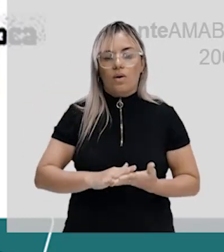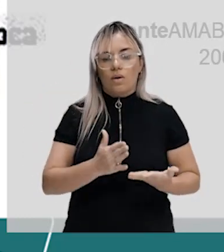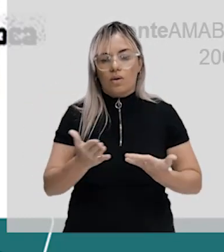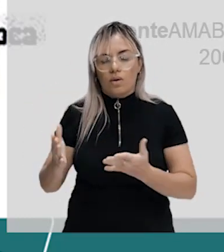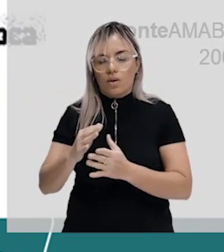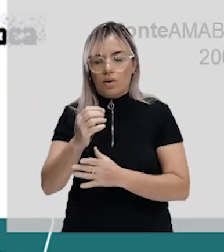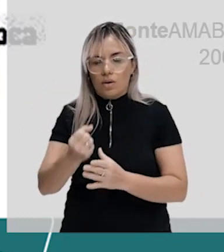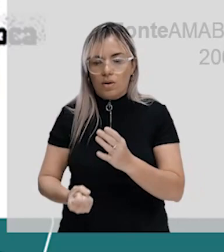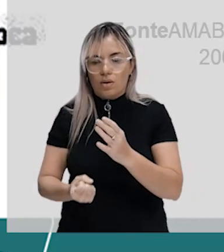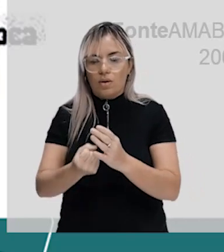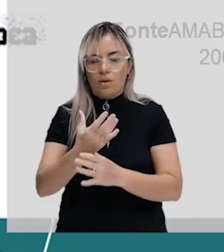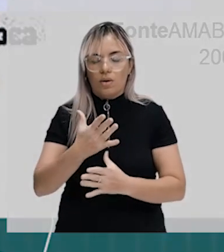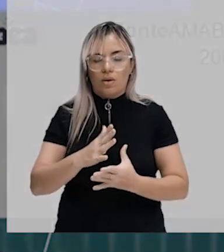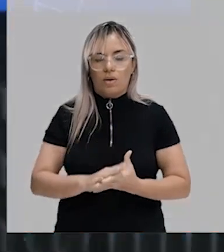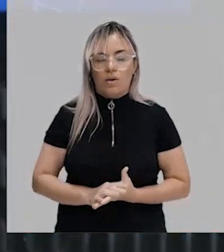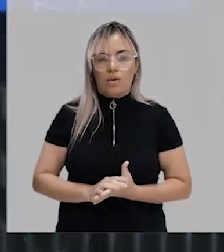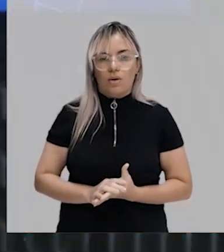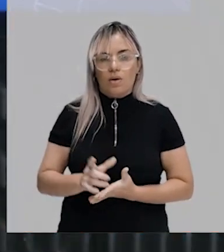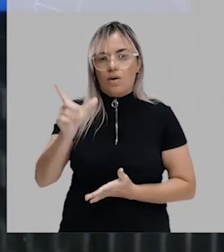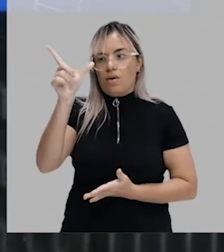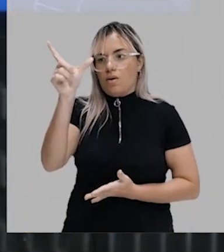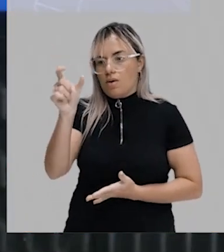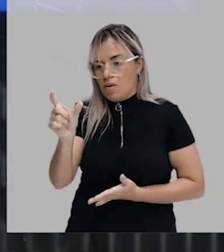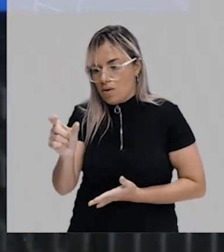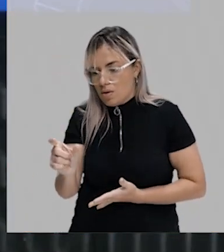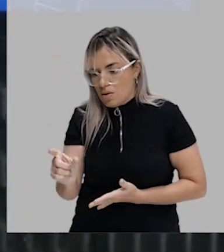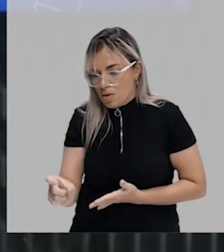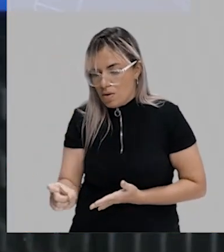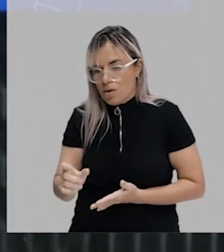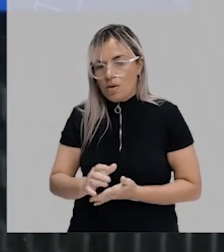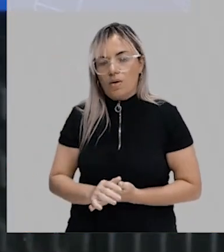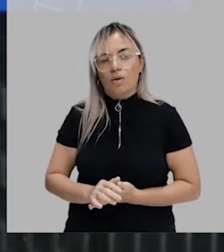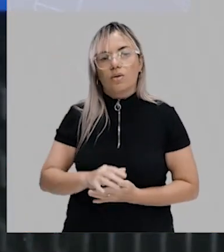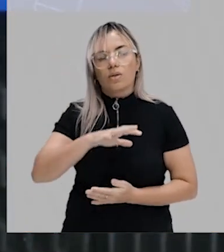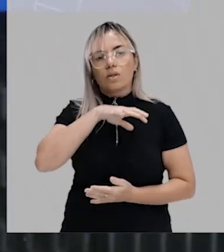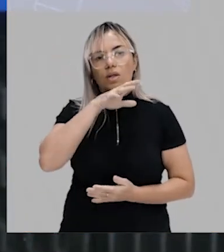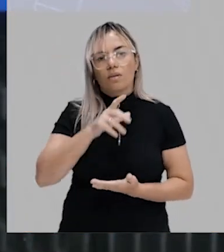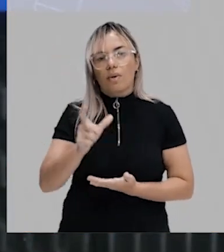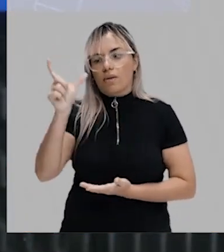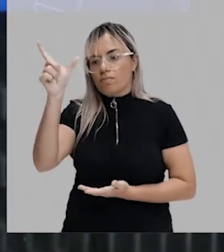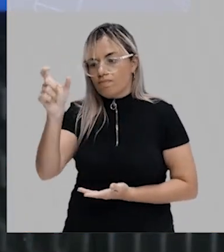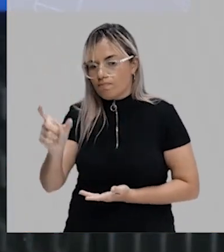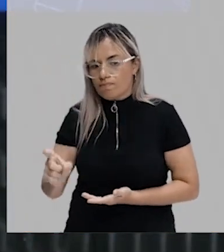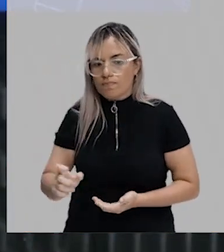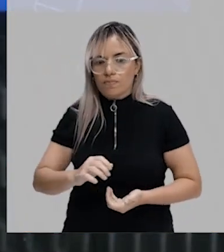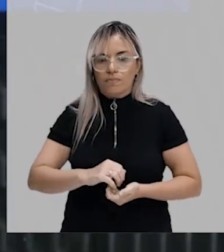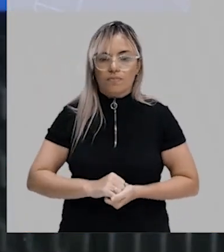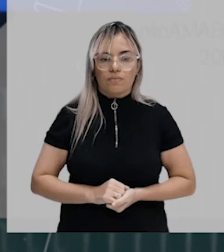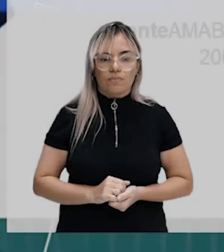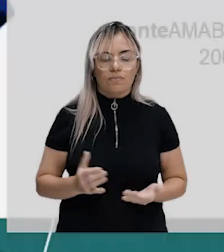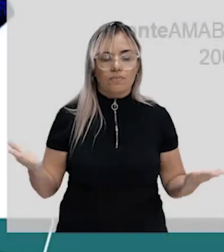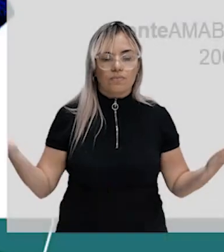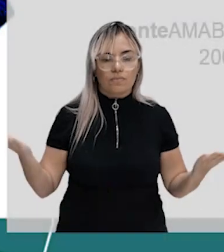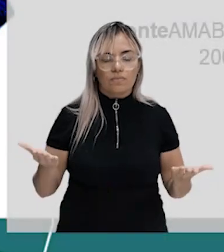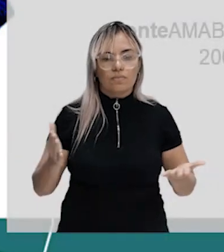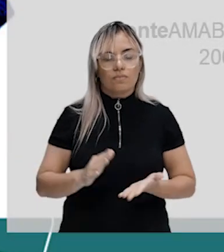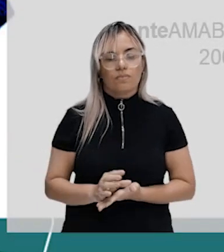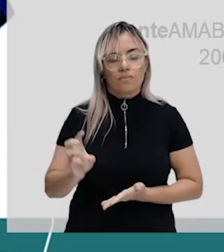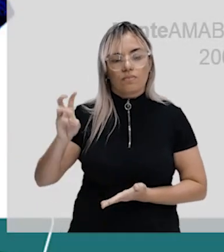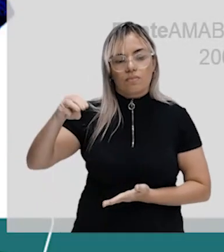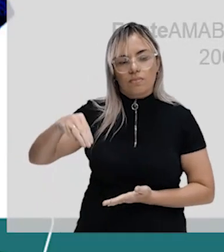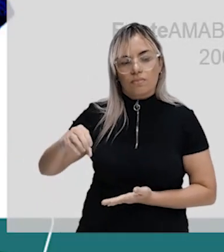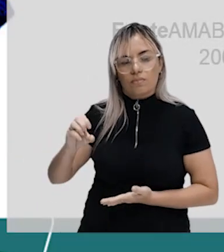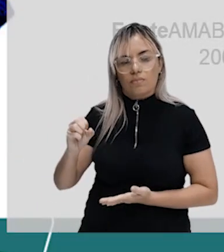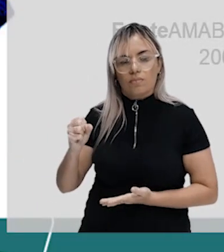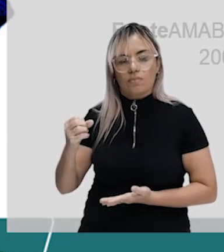originam a coluna vertebral nos animais vertebrados, tá certo? Agora, o mesoderma,